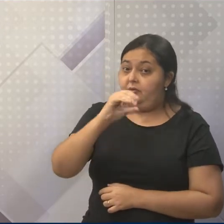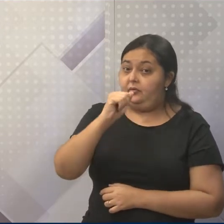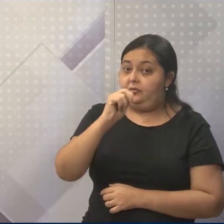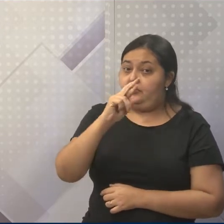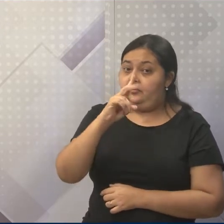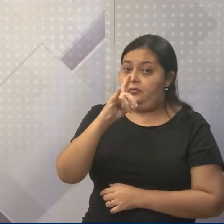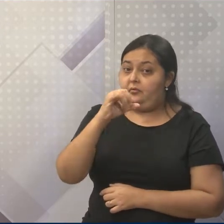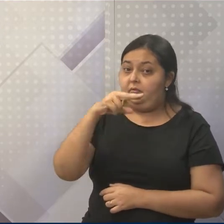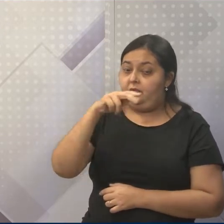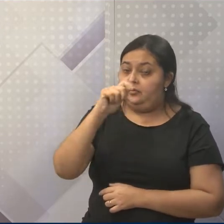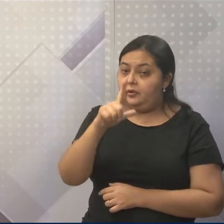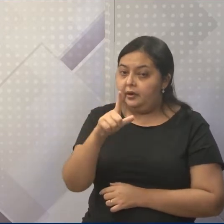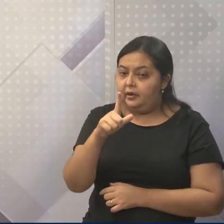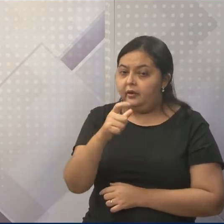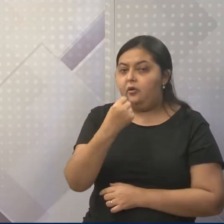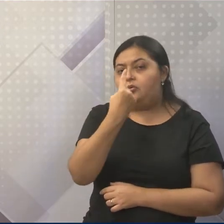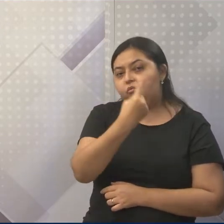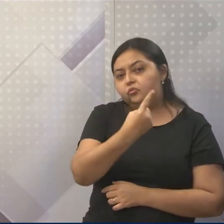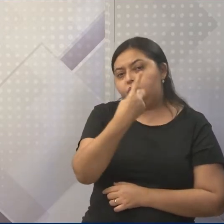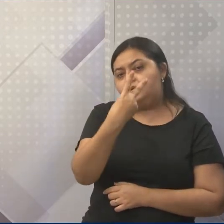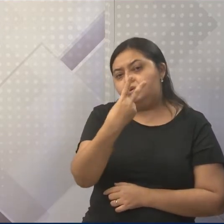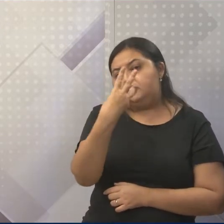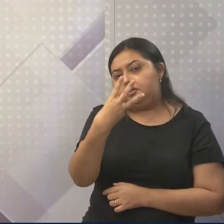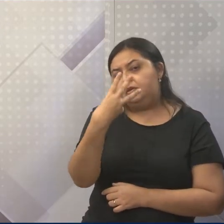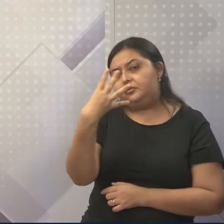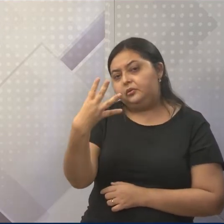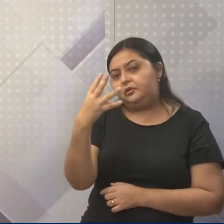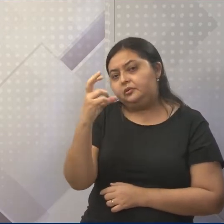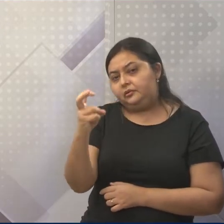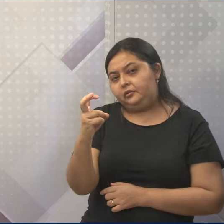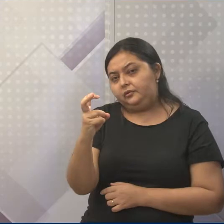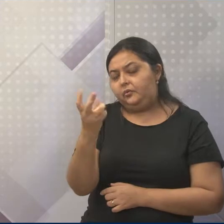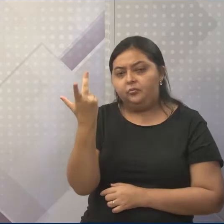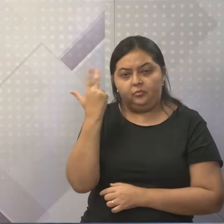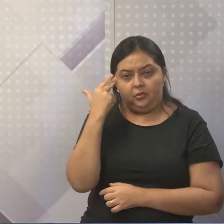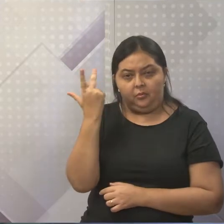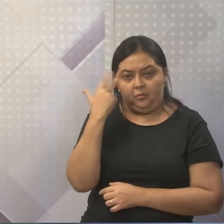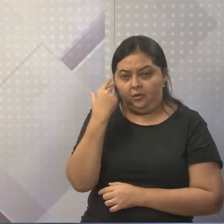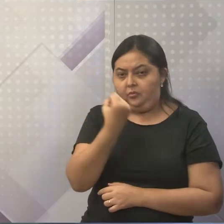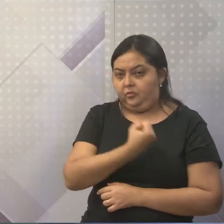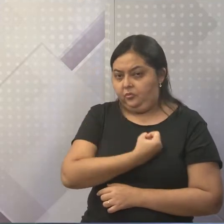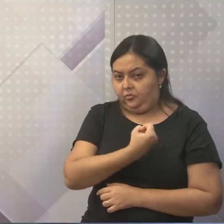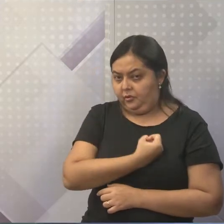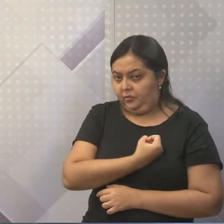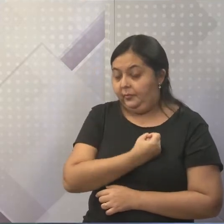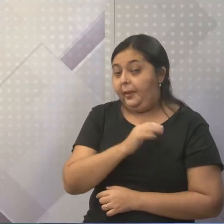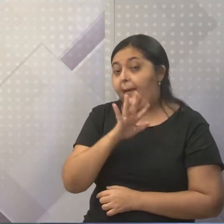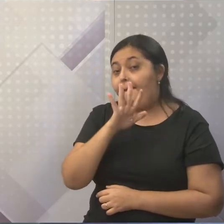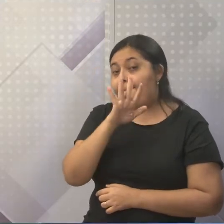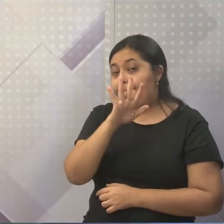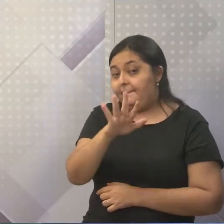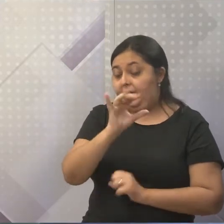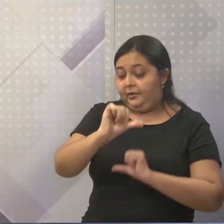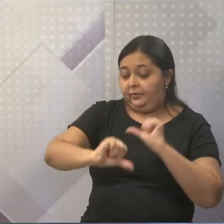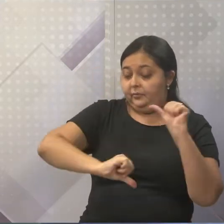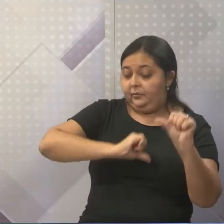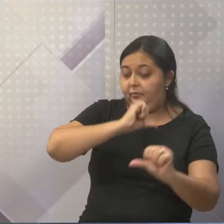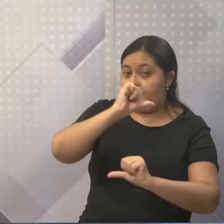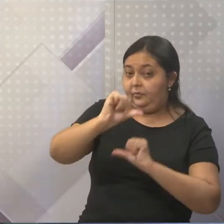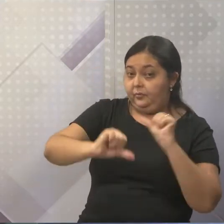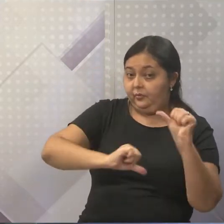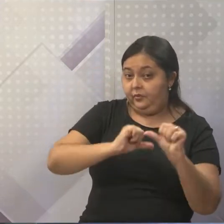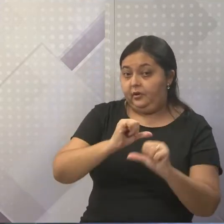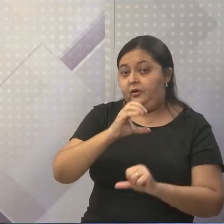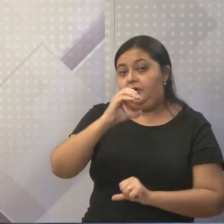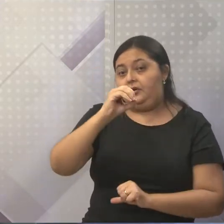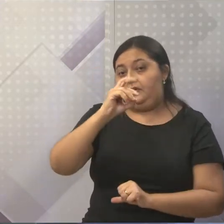Quais são os numerares cardinais? Um, dois, três. O nome dos números normais. Mas eles podem ser transformados, os numerais, em